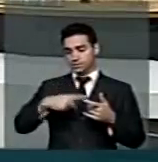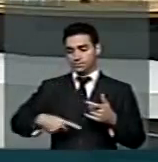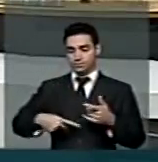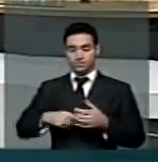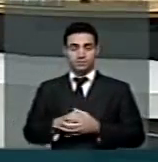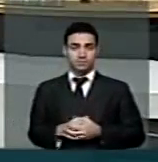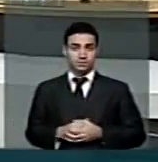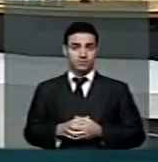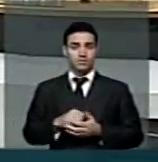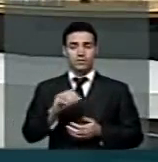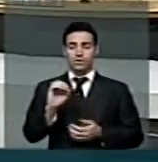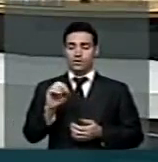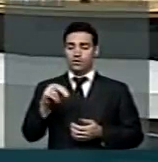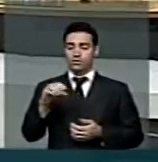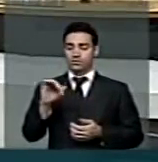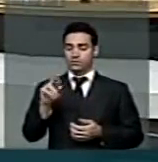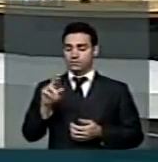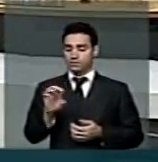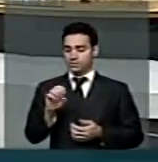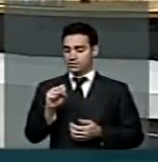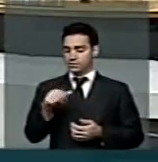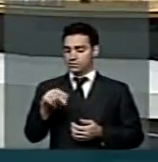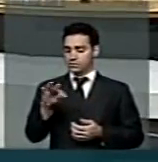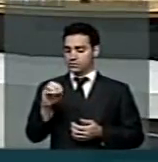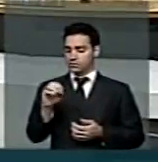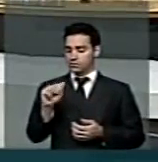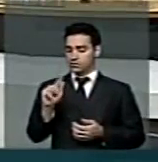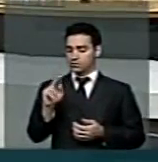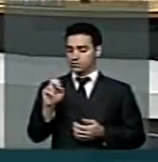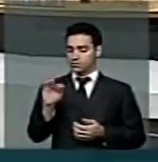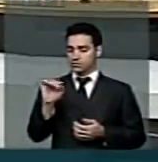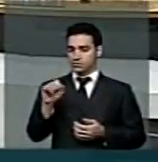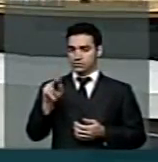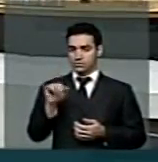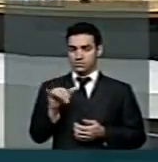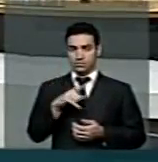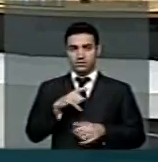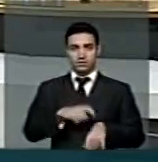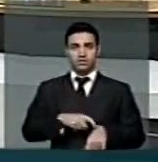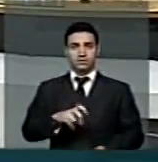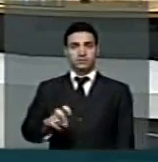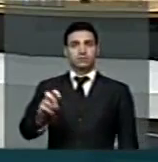Deputado Onofre Santagostini, com excelência esporada em até cinco minutos.